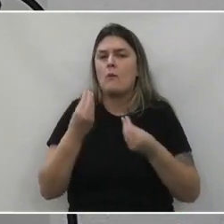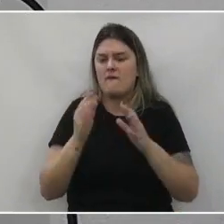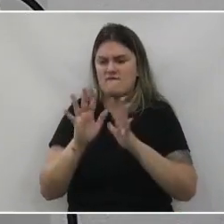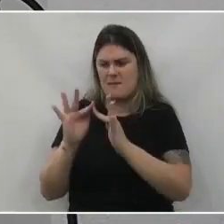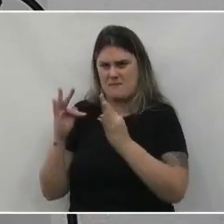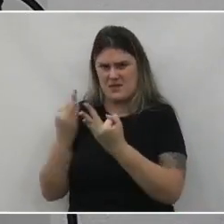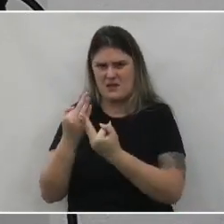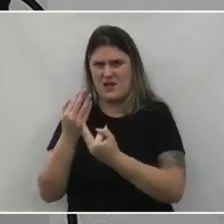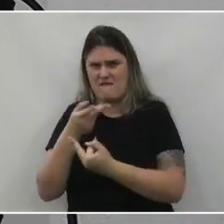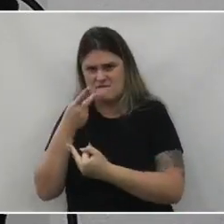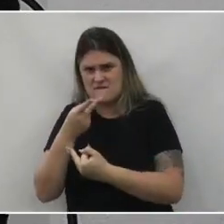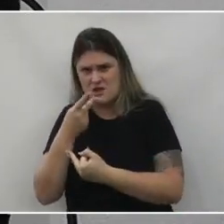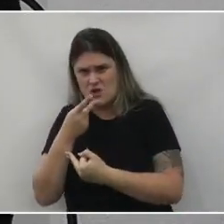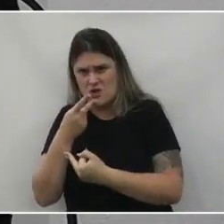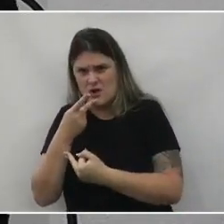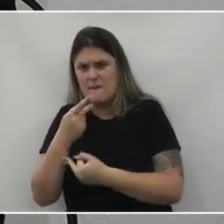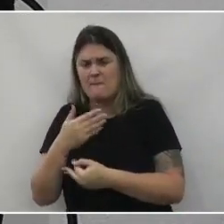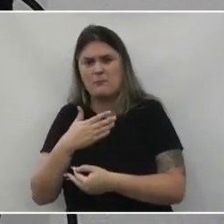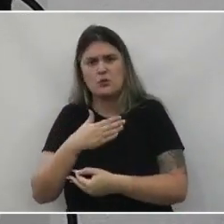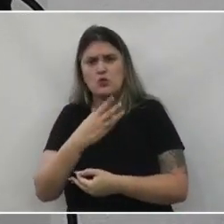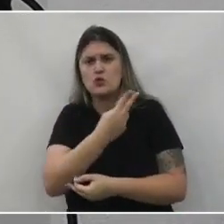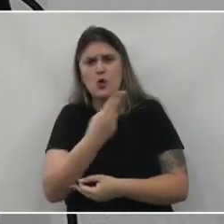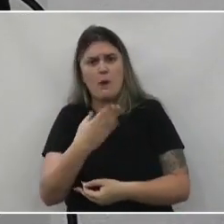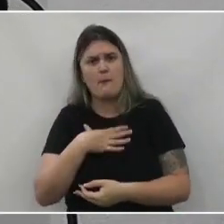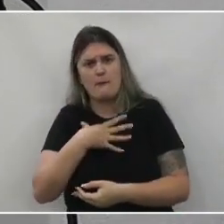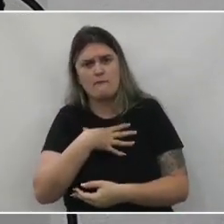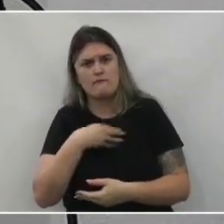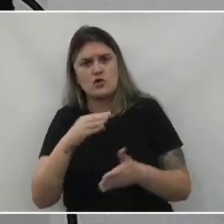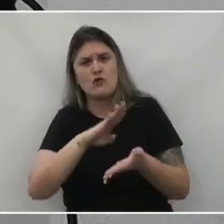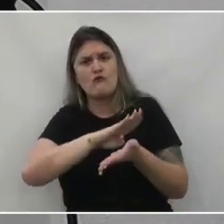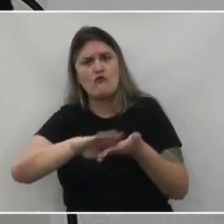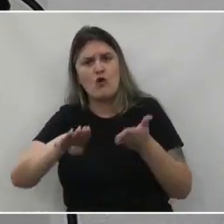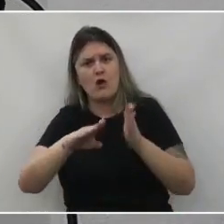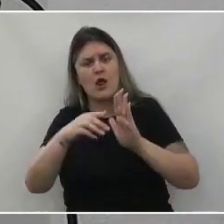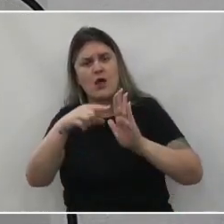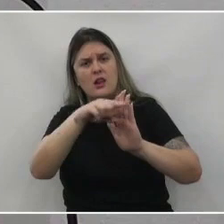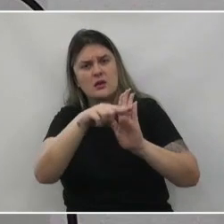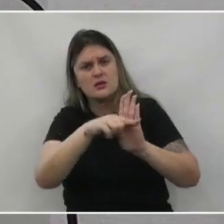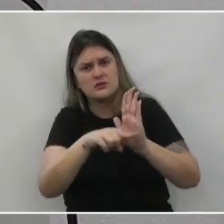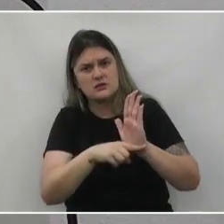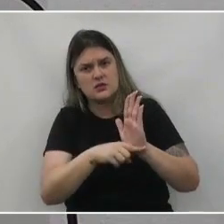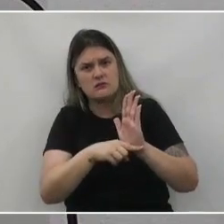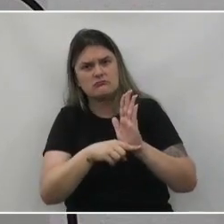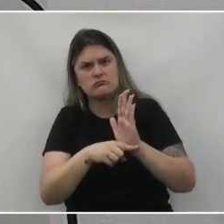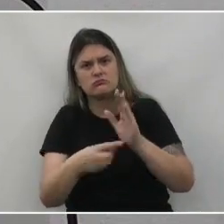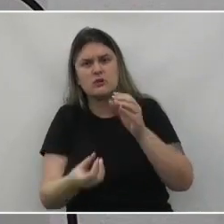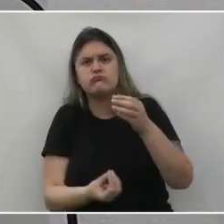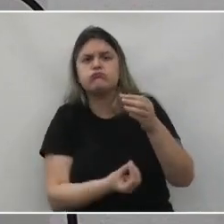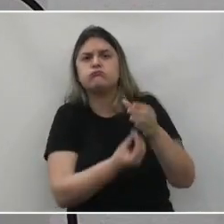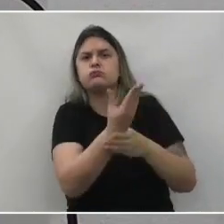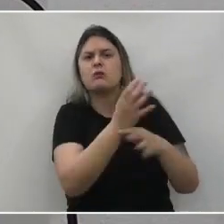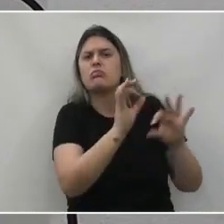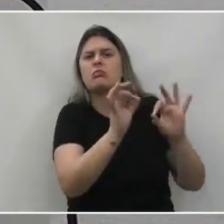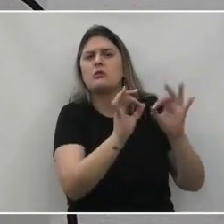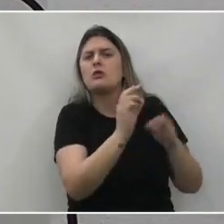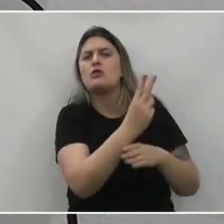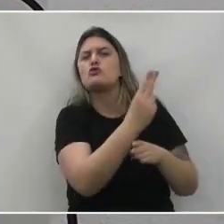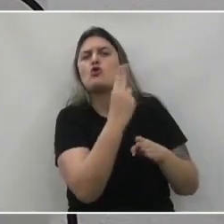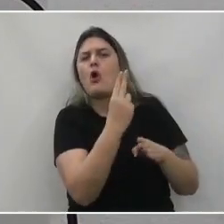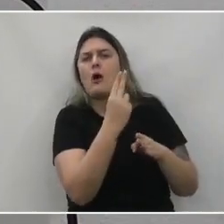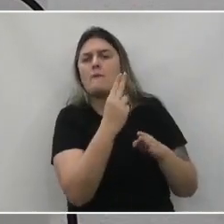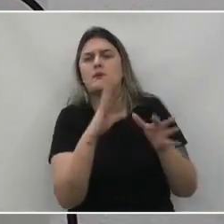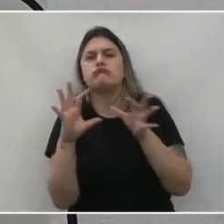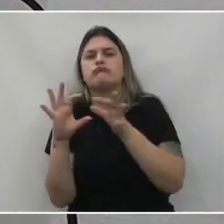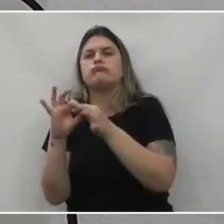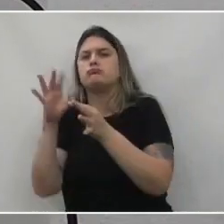dizem seus filhos terem sido tirados da lista e surgido do nada nomes ligados a este poder